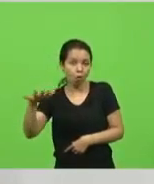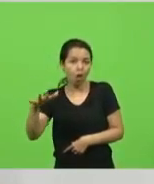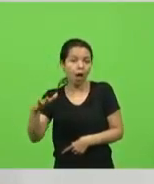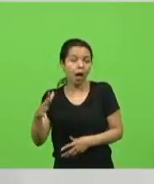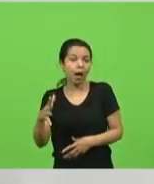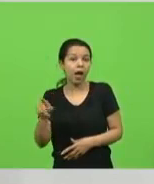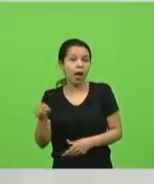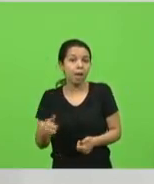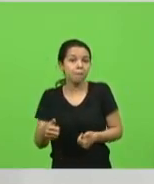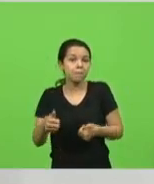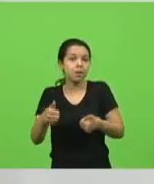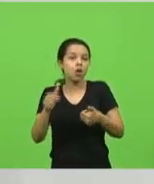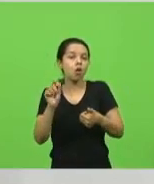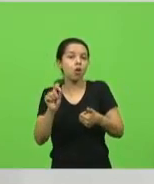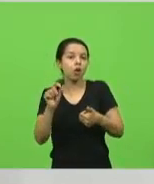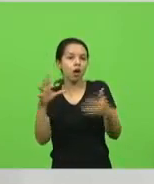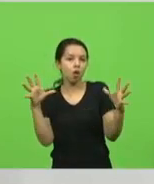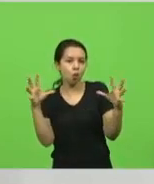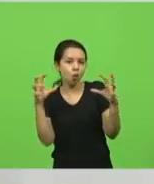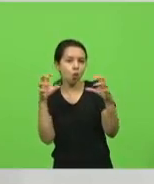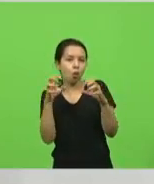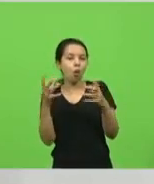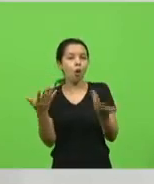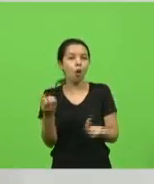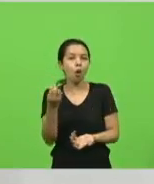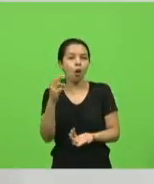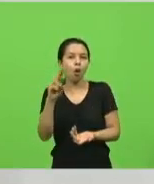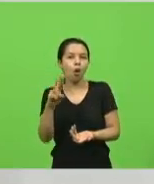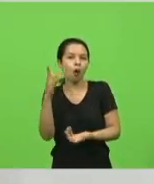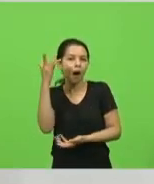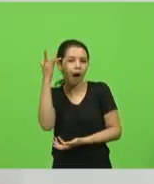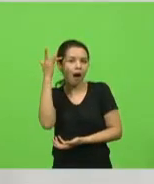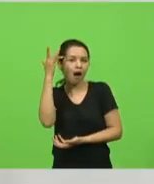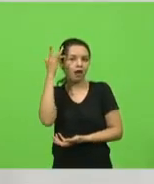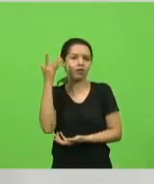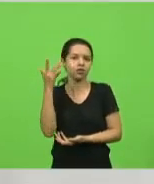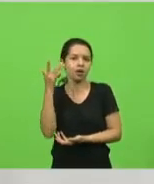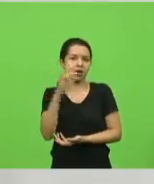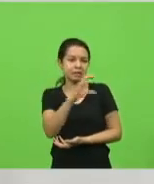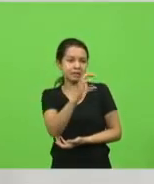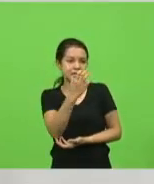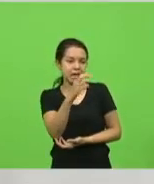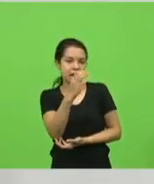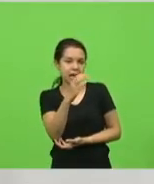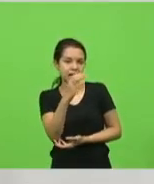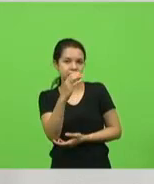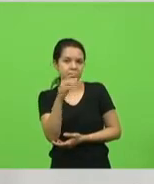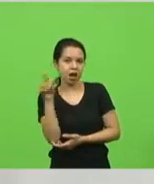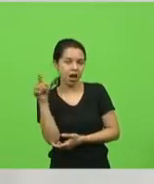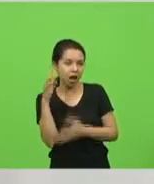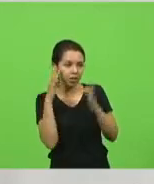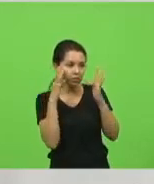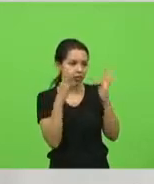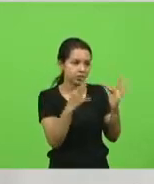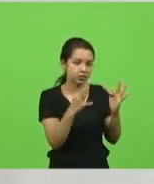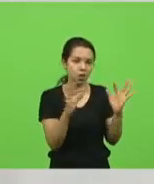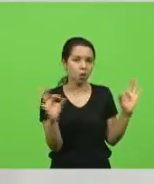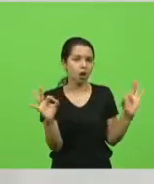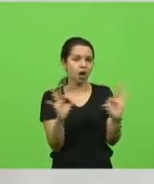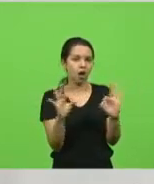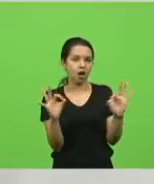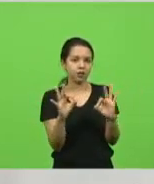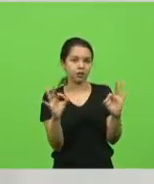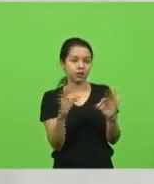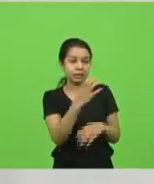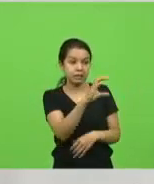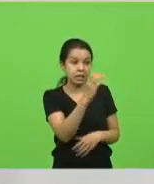que preferem o achismo do que dar ouvidos à ciência. Aquilo que a ciência nos diz. Então, daqui para frente, nós